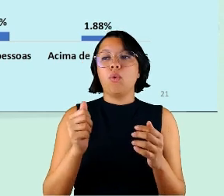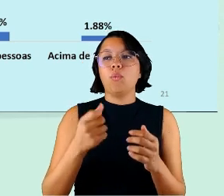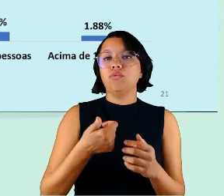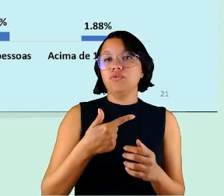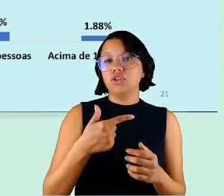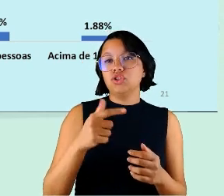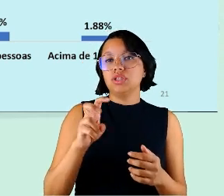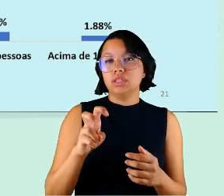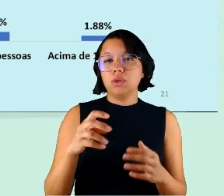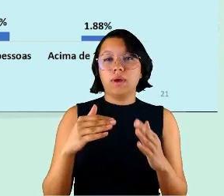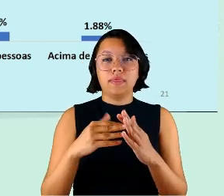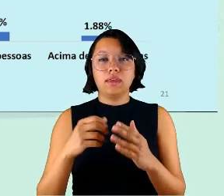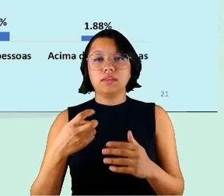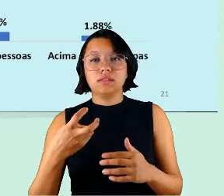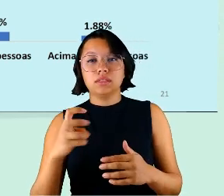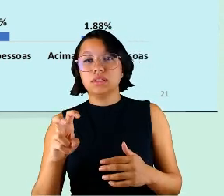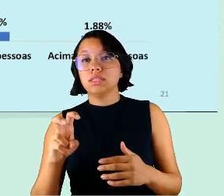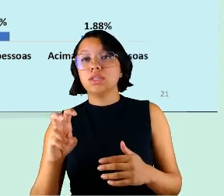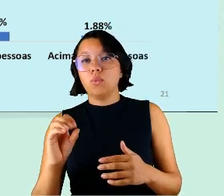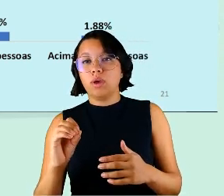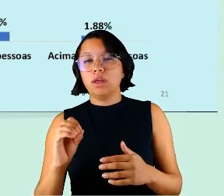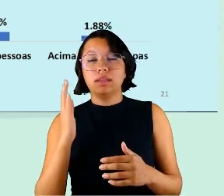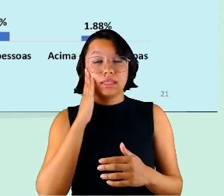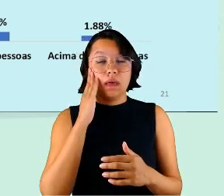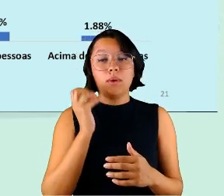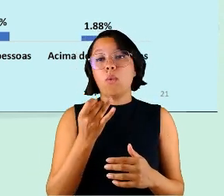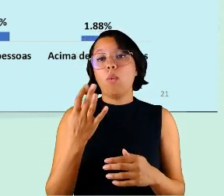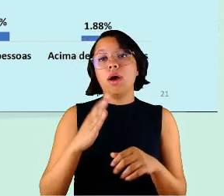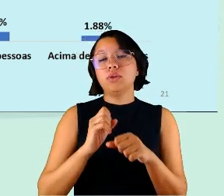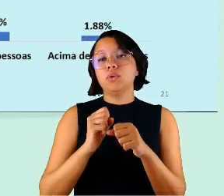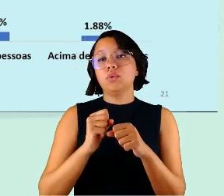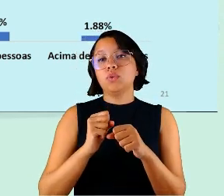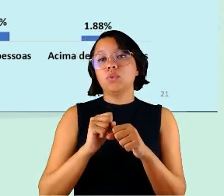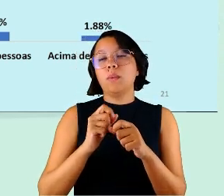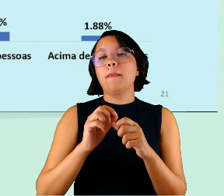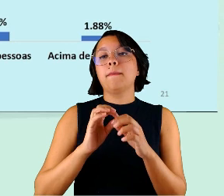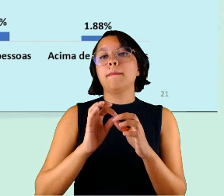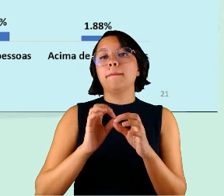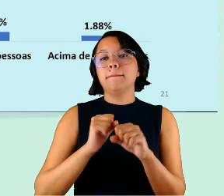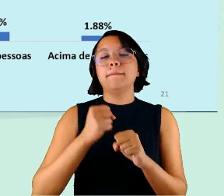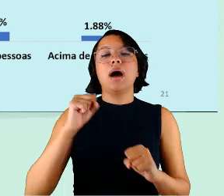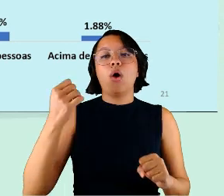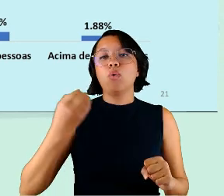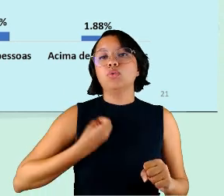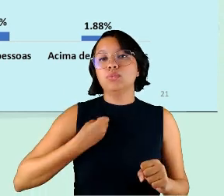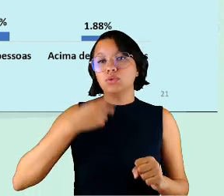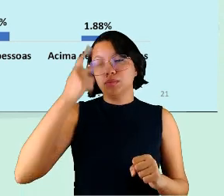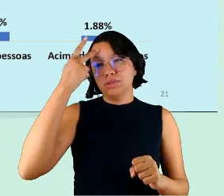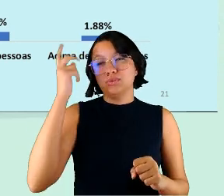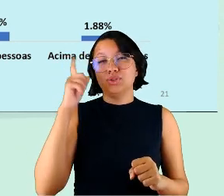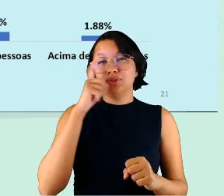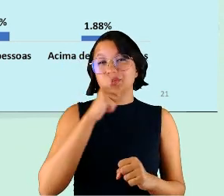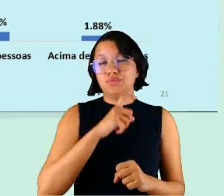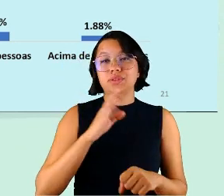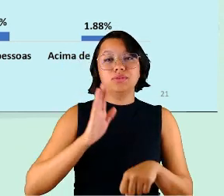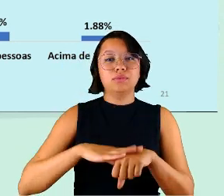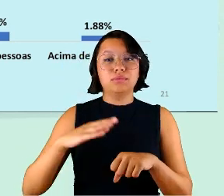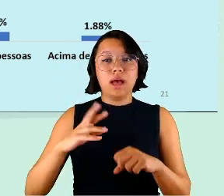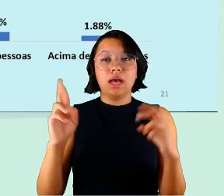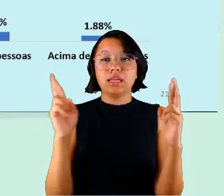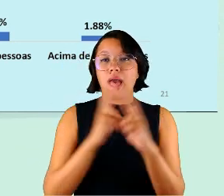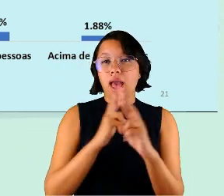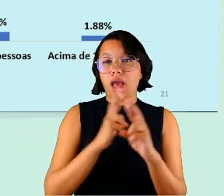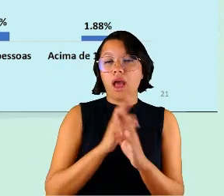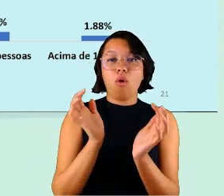é sabido que quanto maior o número de pessoas maior a dificuldade de manter a sinergia do grupo então